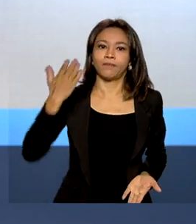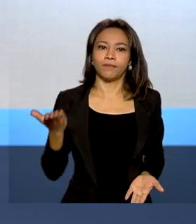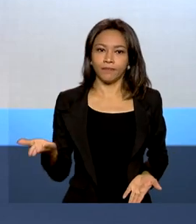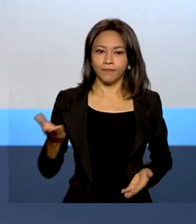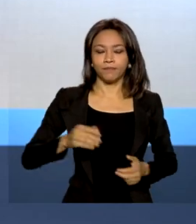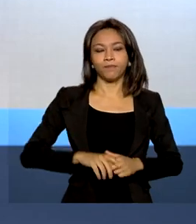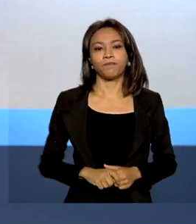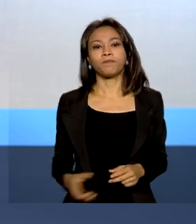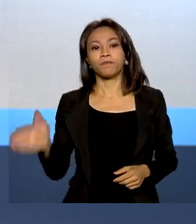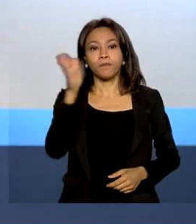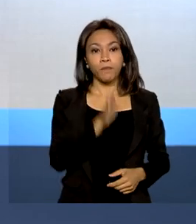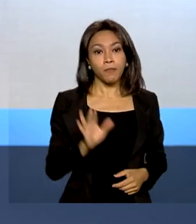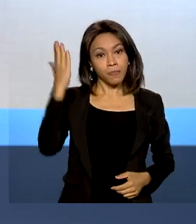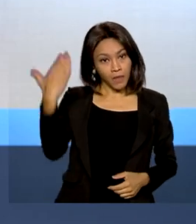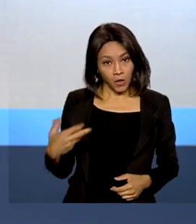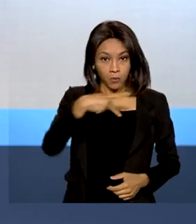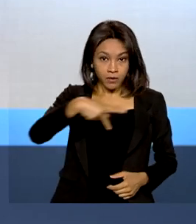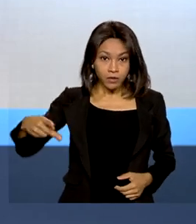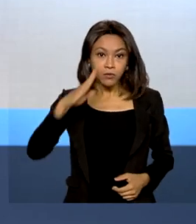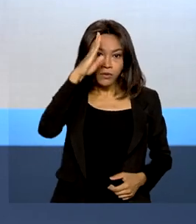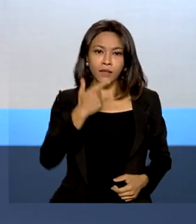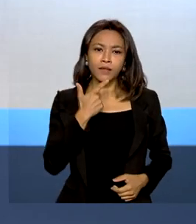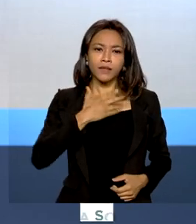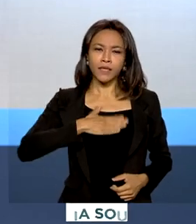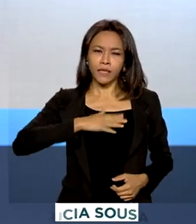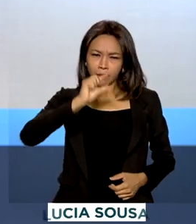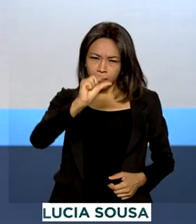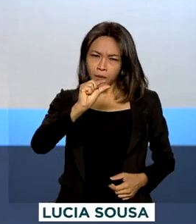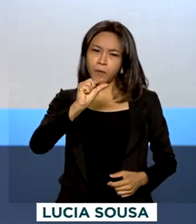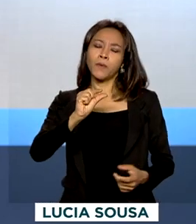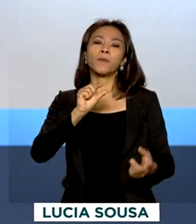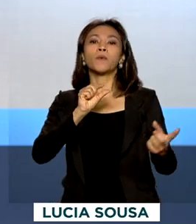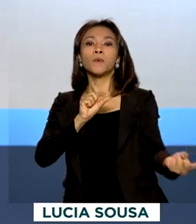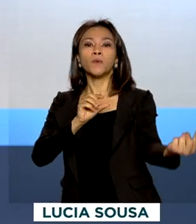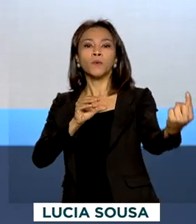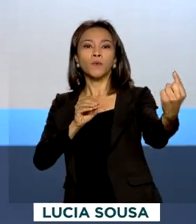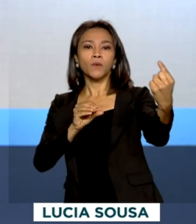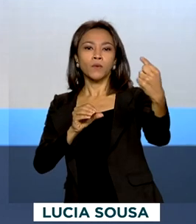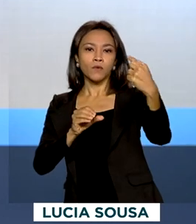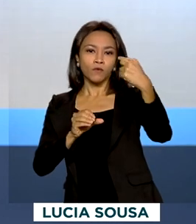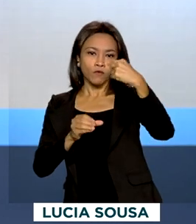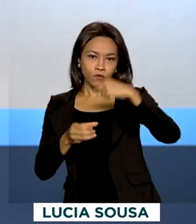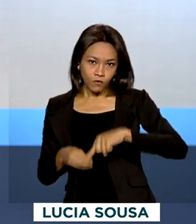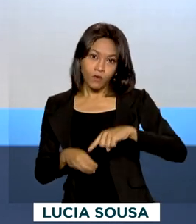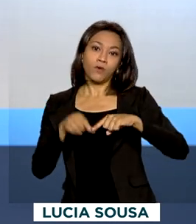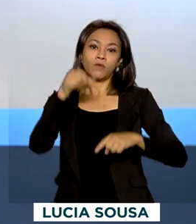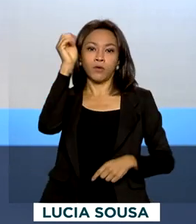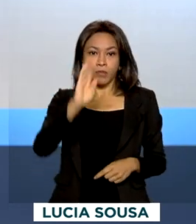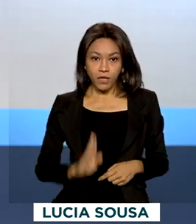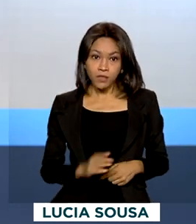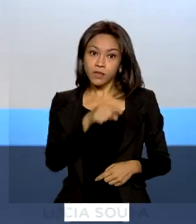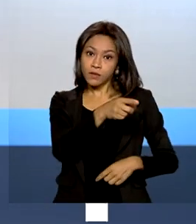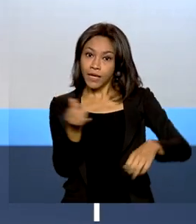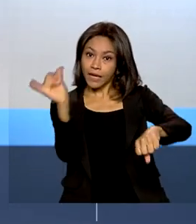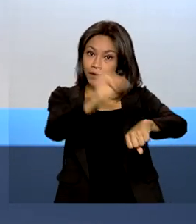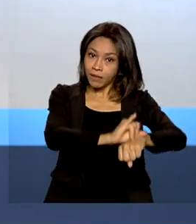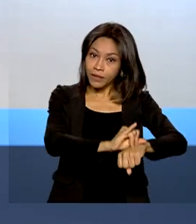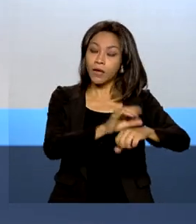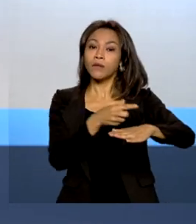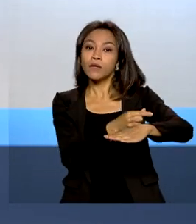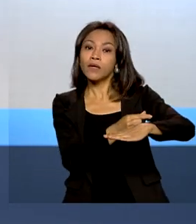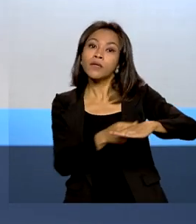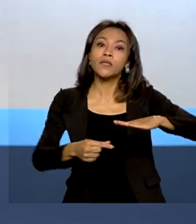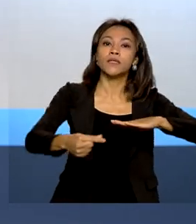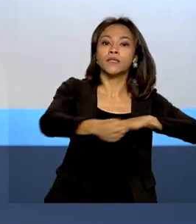O presidente Bolsonaro deve embarcar daqui a pouco da Guiana para o Brasil. Em Jordital, capital do país, ele